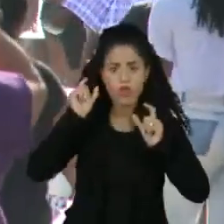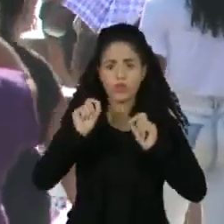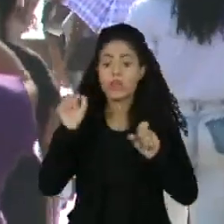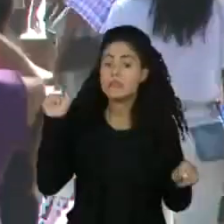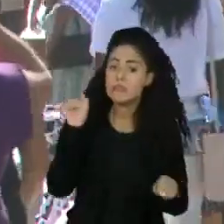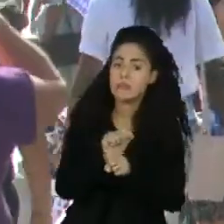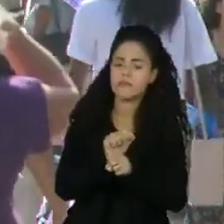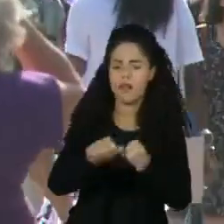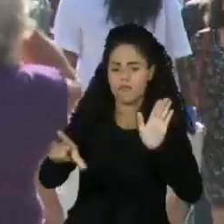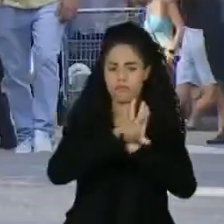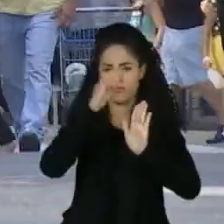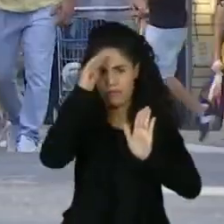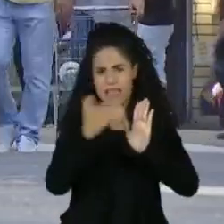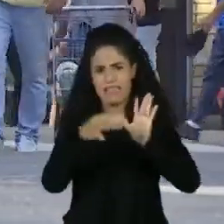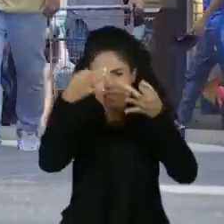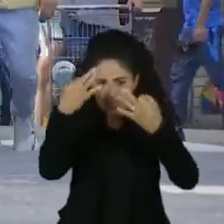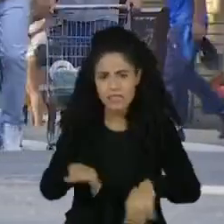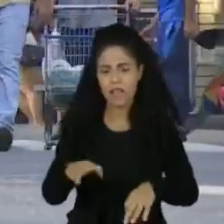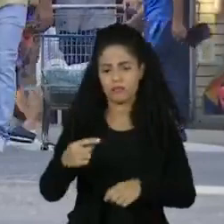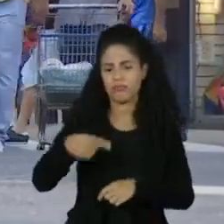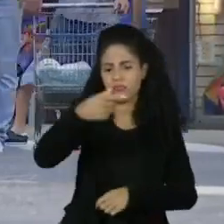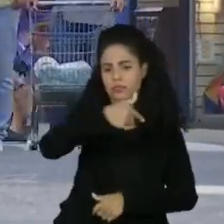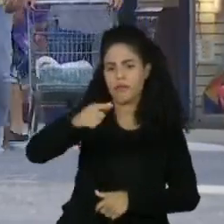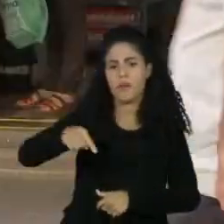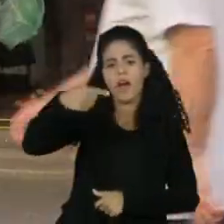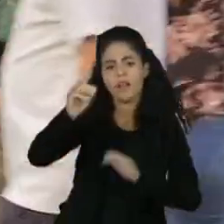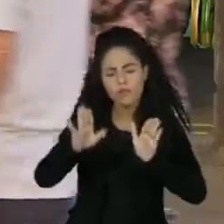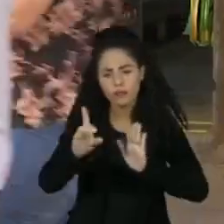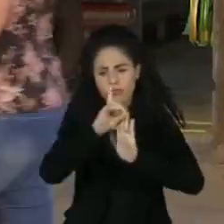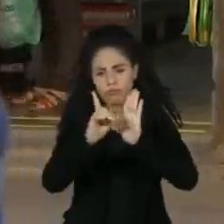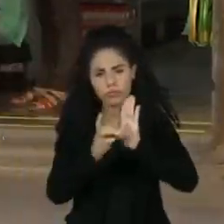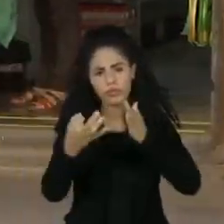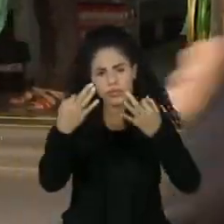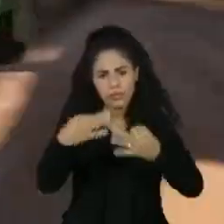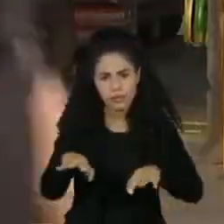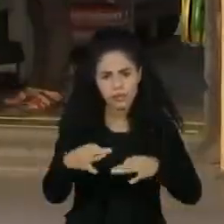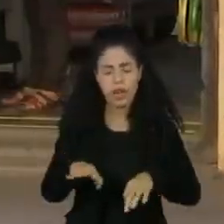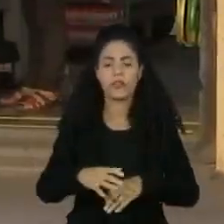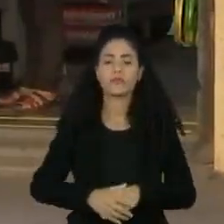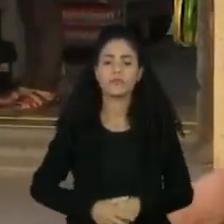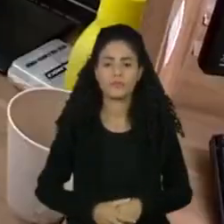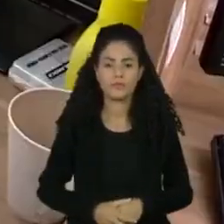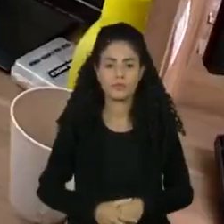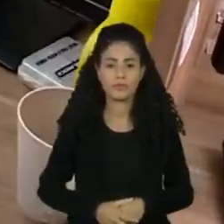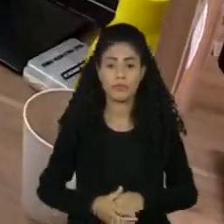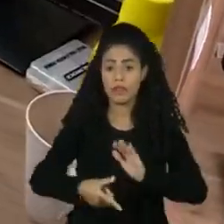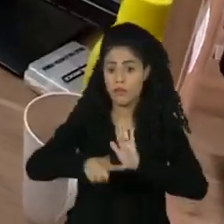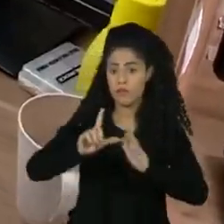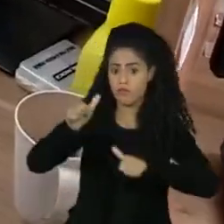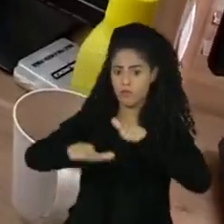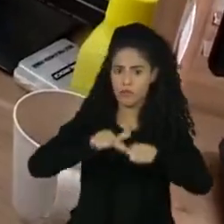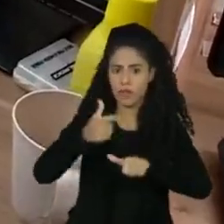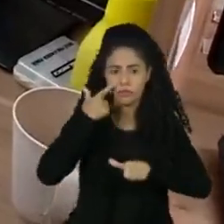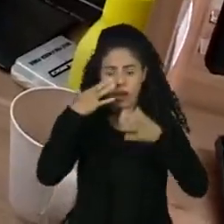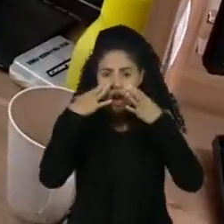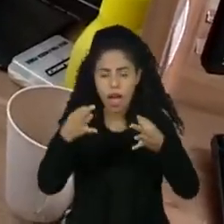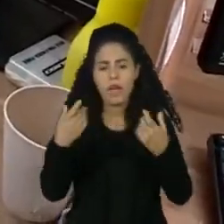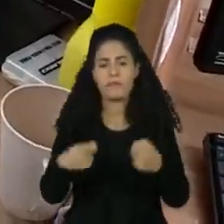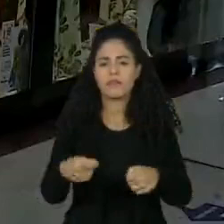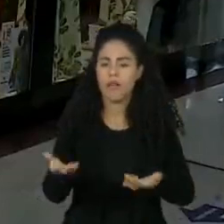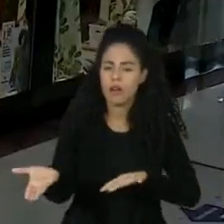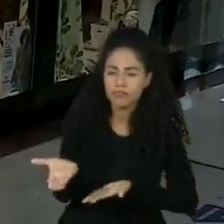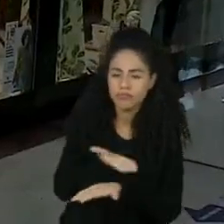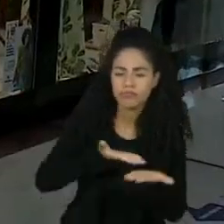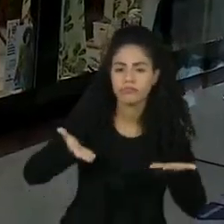aguardarem novas normas que devem sair nas próximas semanas, antes de fazerem qualquer mudança, e diz que o bom senso nessa